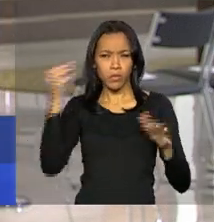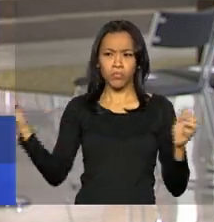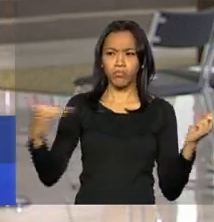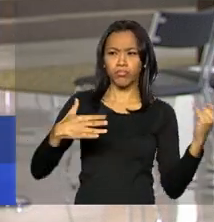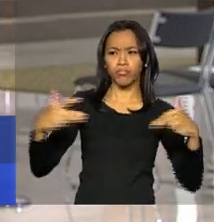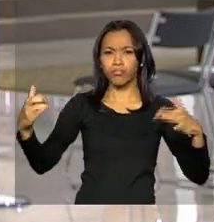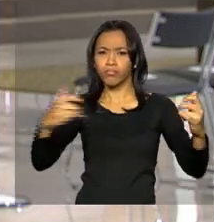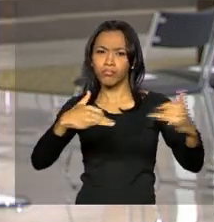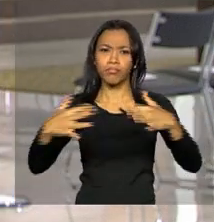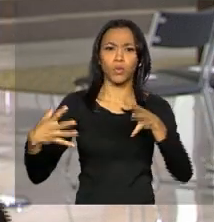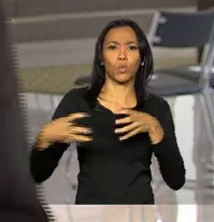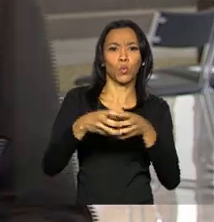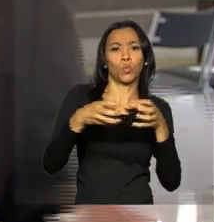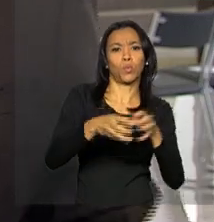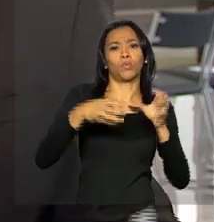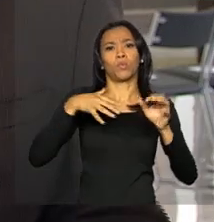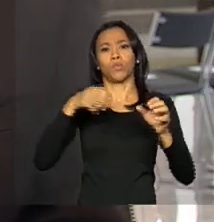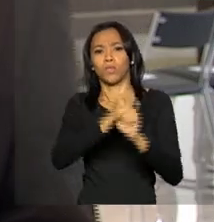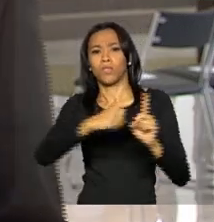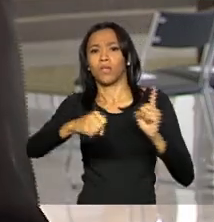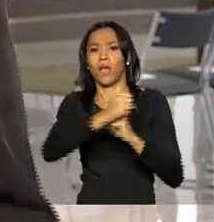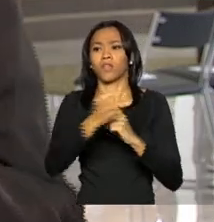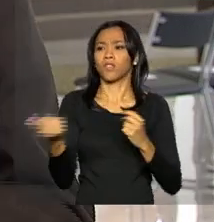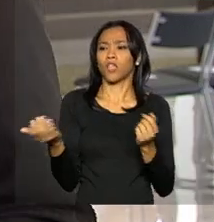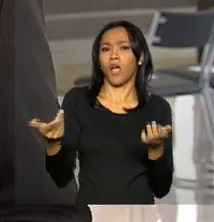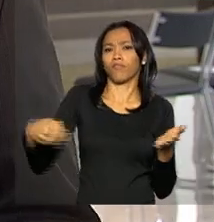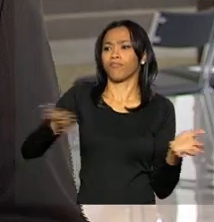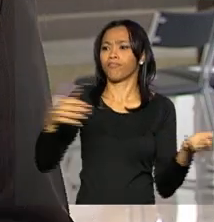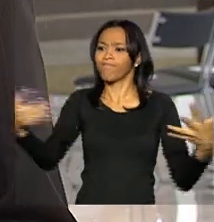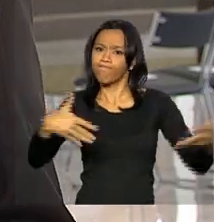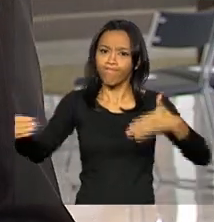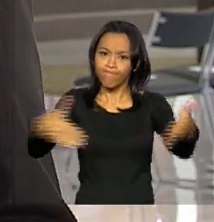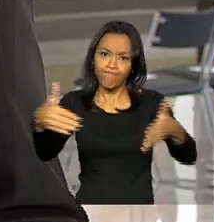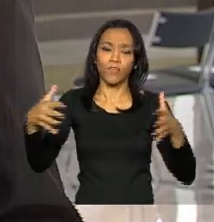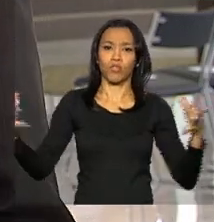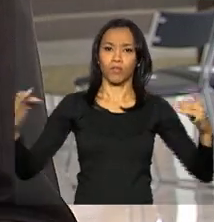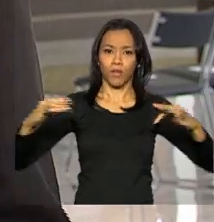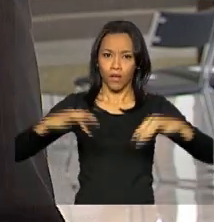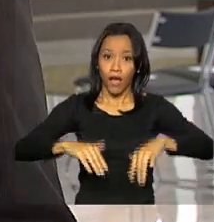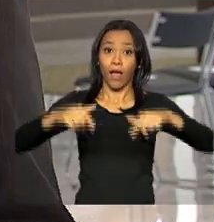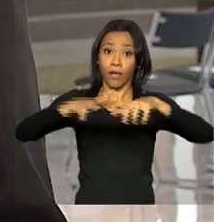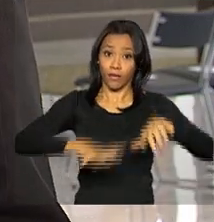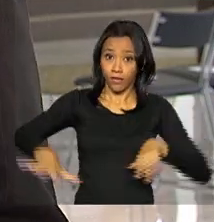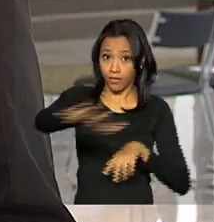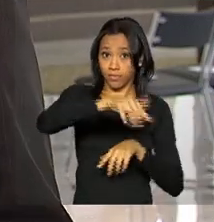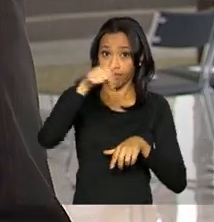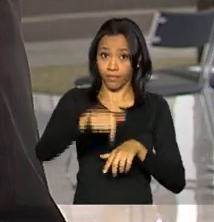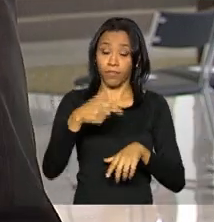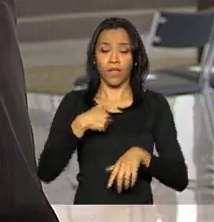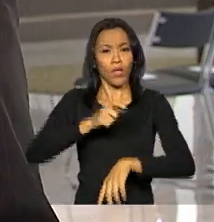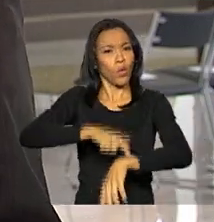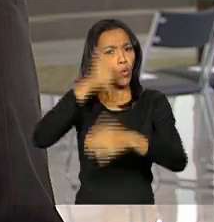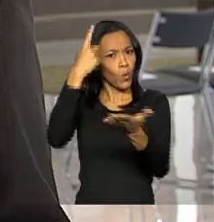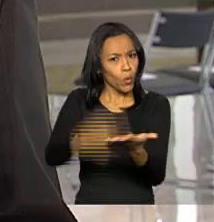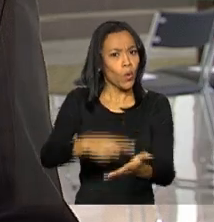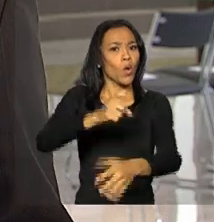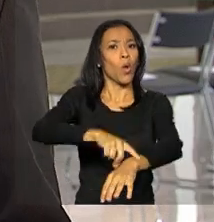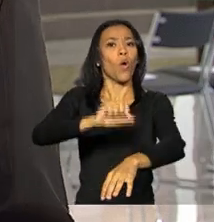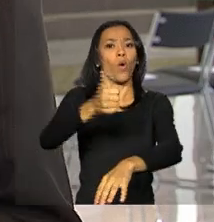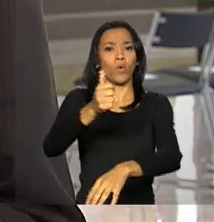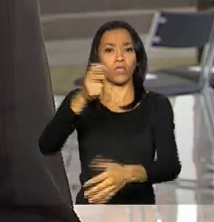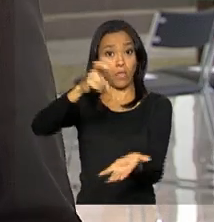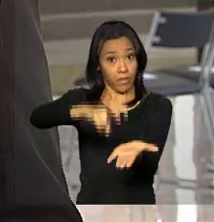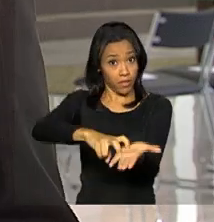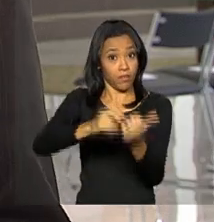de movimentos sociais e autoridades que já começam a chegar aqui no Salão Nobre do Palácio do Planalto. Bom, essa cerimônia então marcada para as 11 horas da